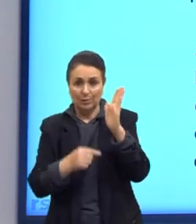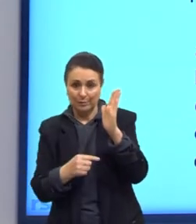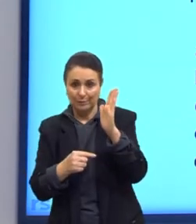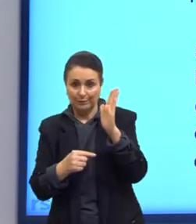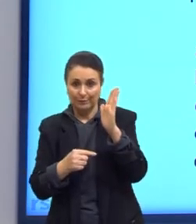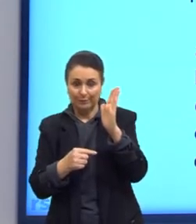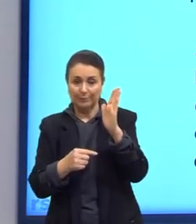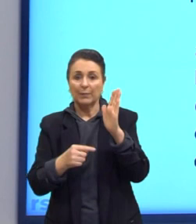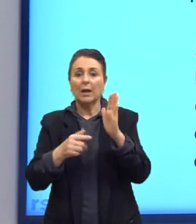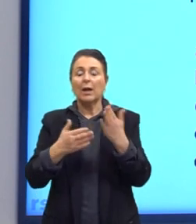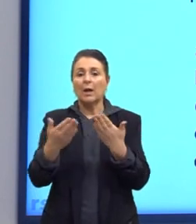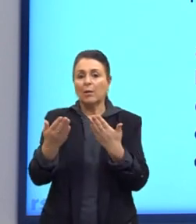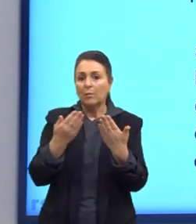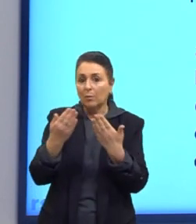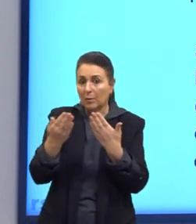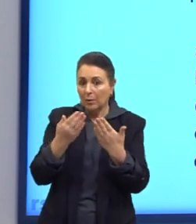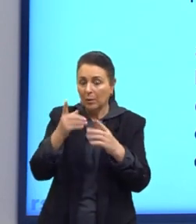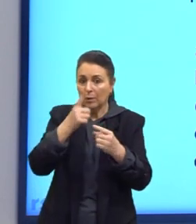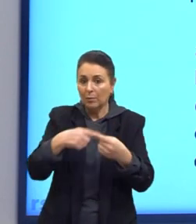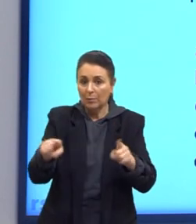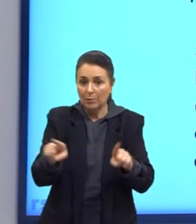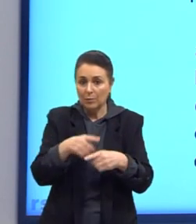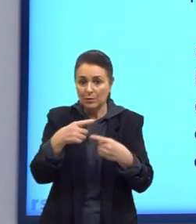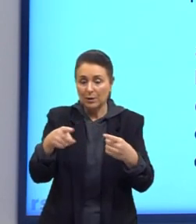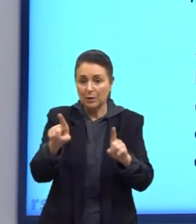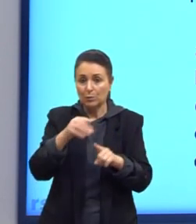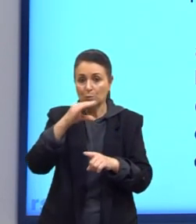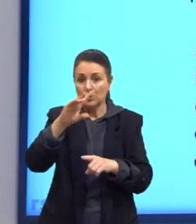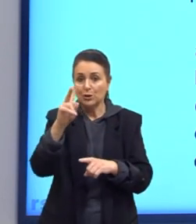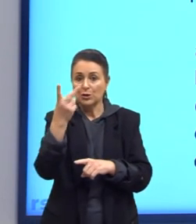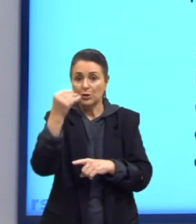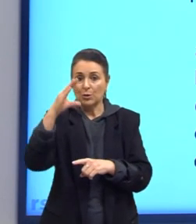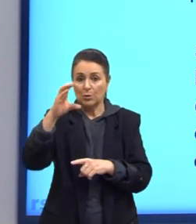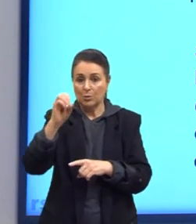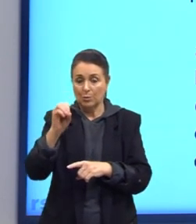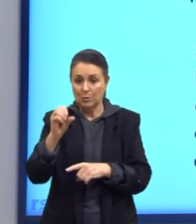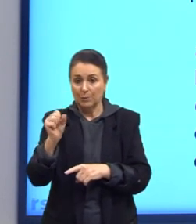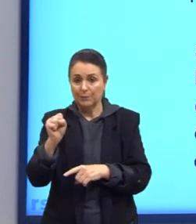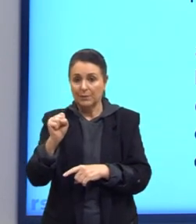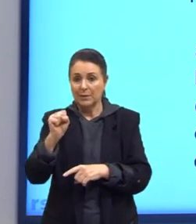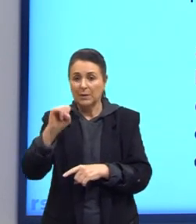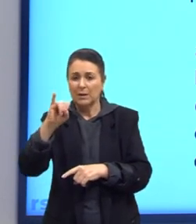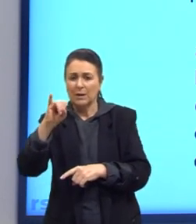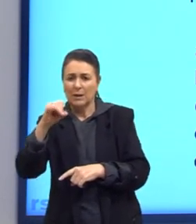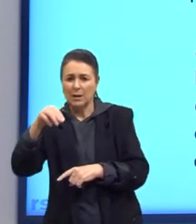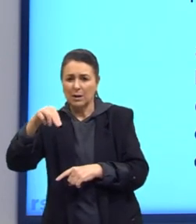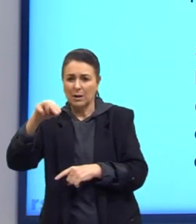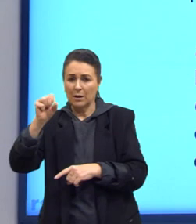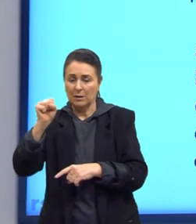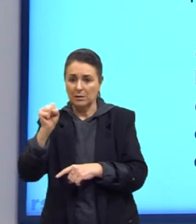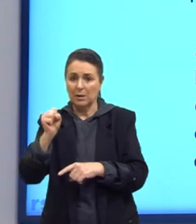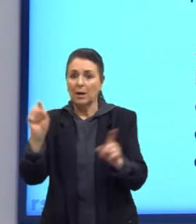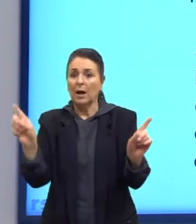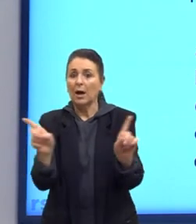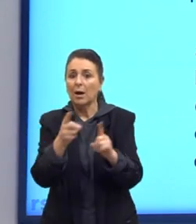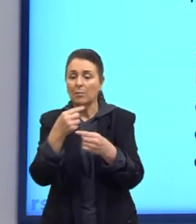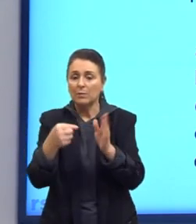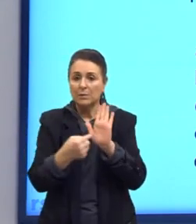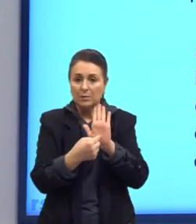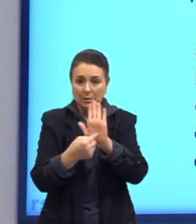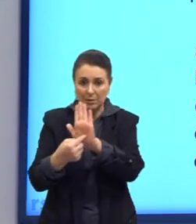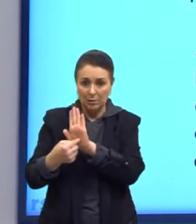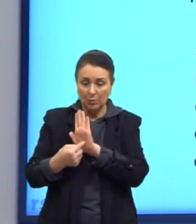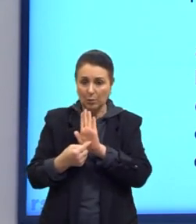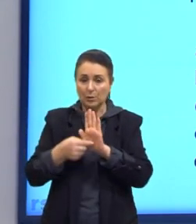música, então, da Nação Zumbi, do Chico Sainz, da Alama ao Caos. A letra da canção, do início dos anos 90, destaca uma questão